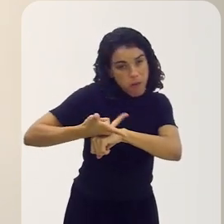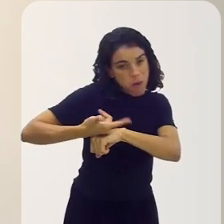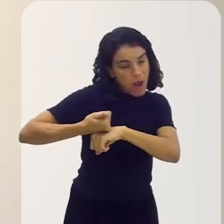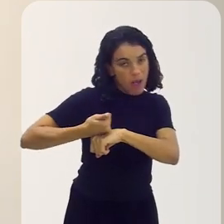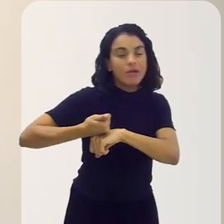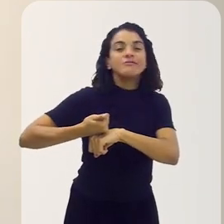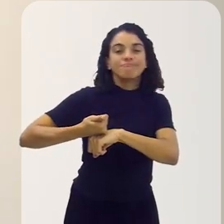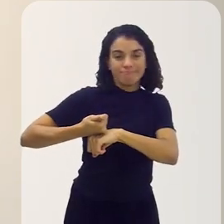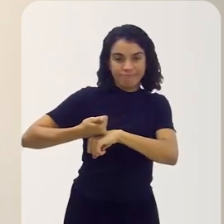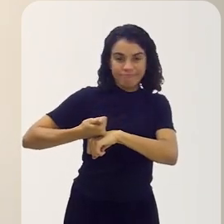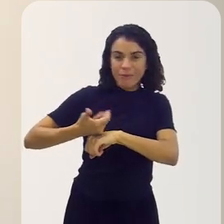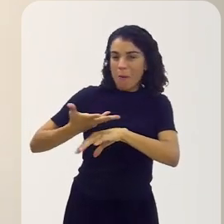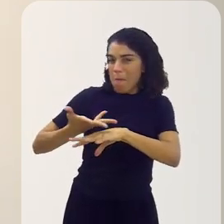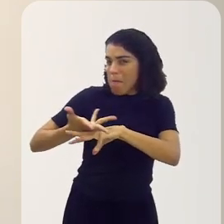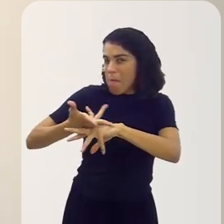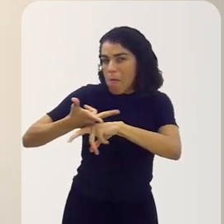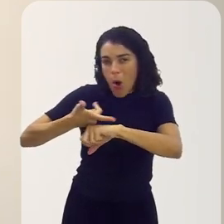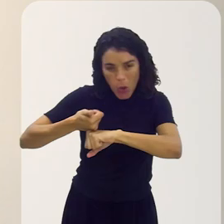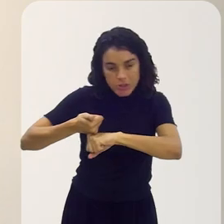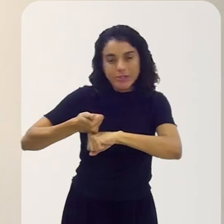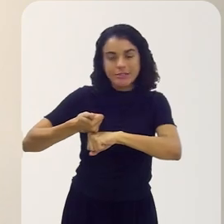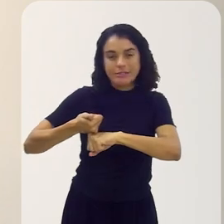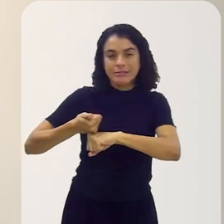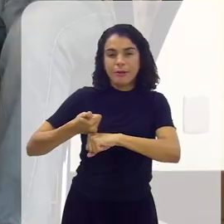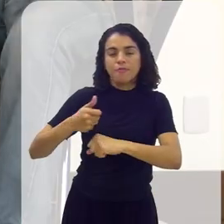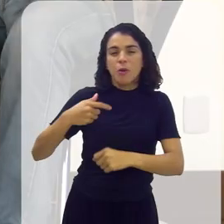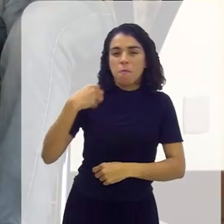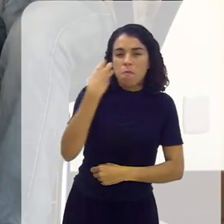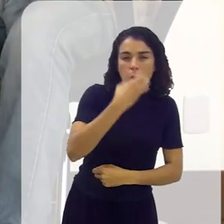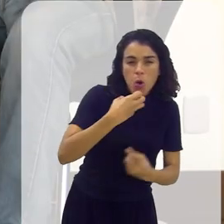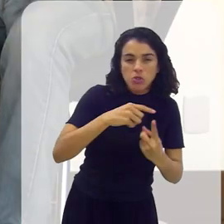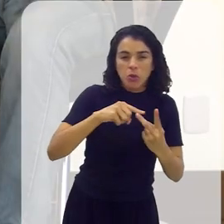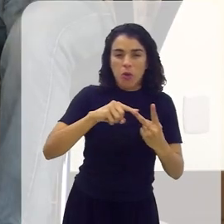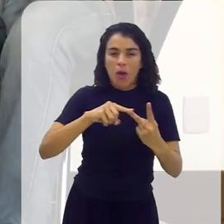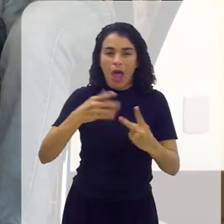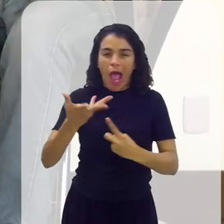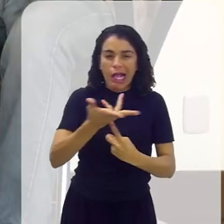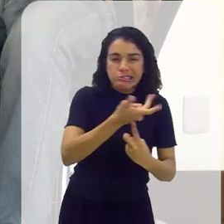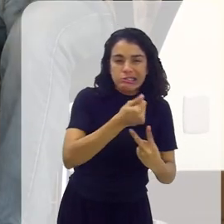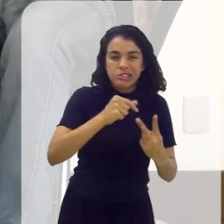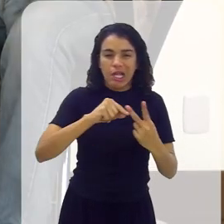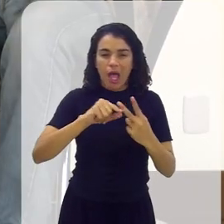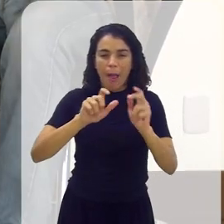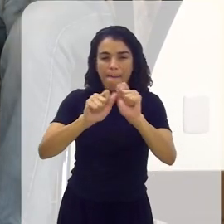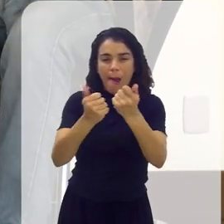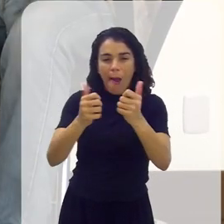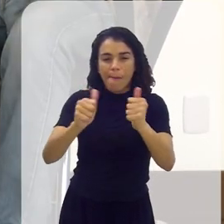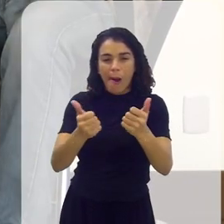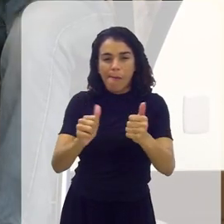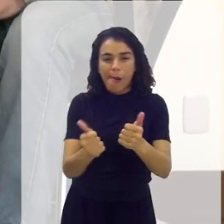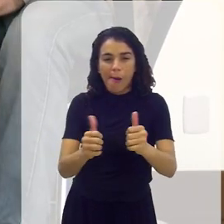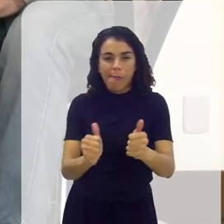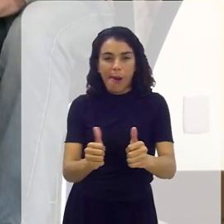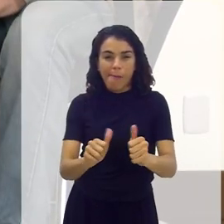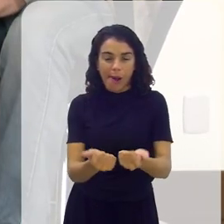-talentos, né? Músicos, artistas, modeladores,